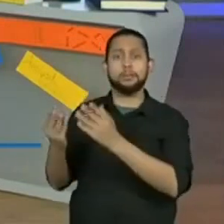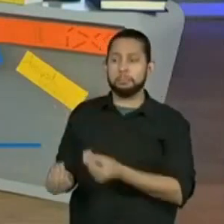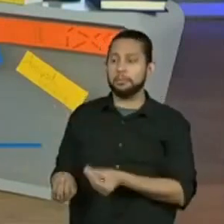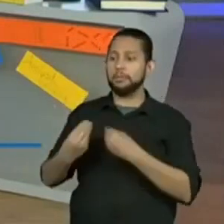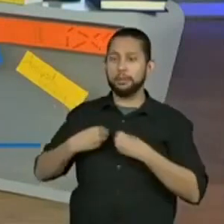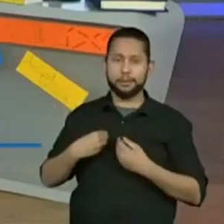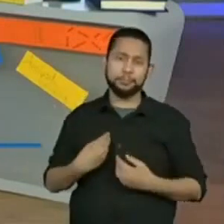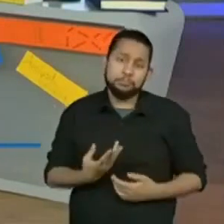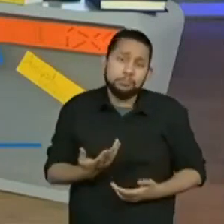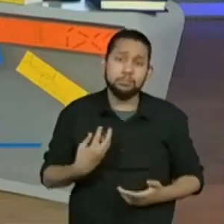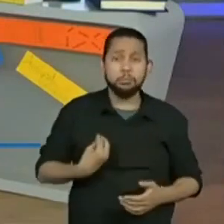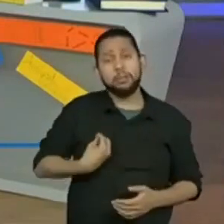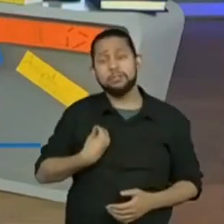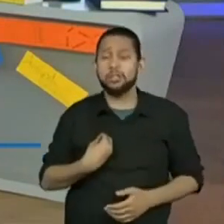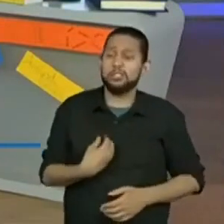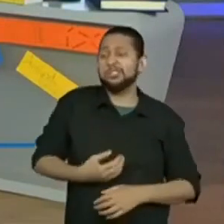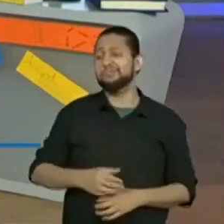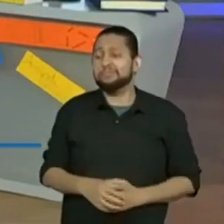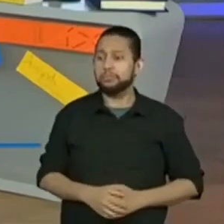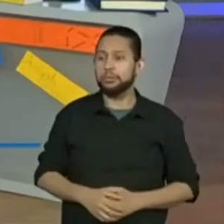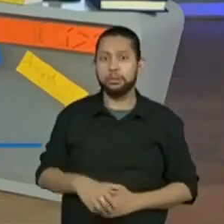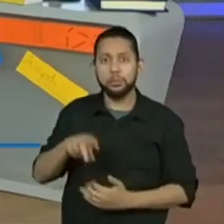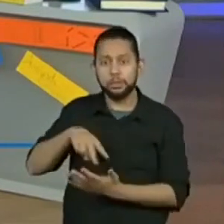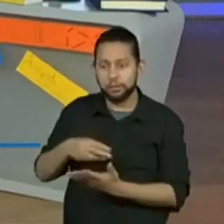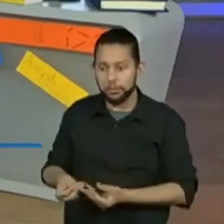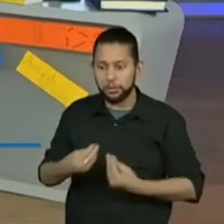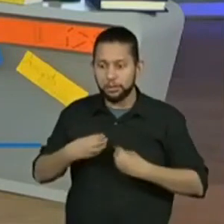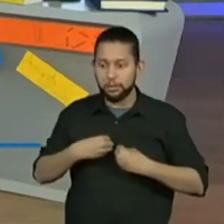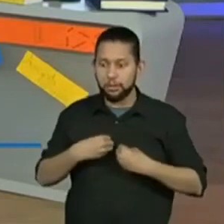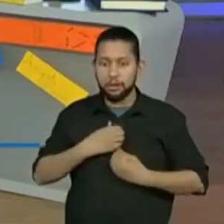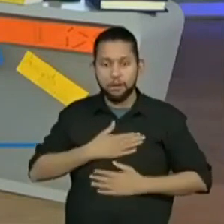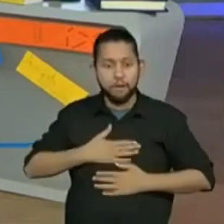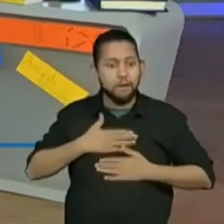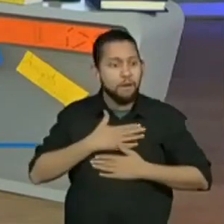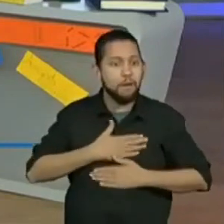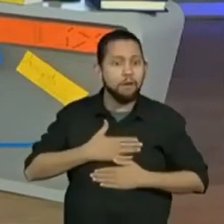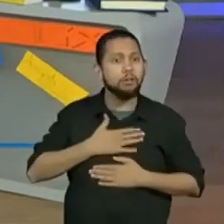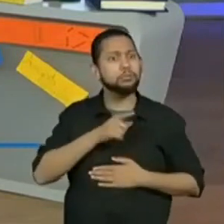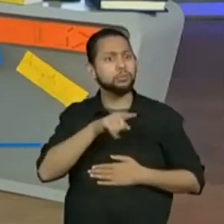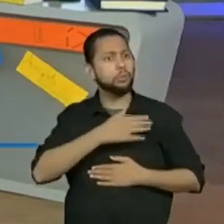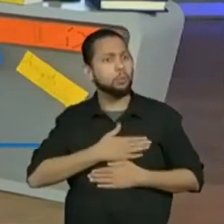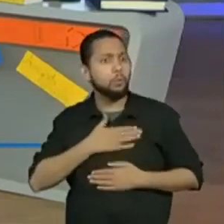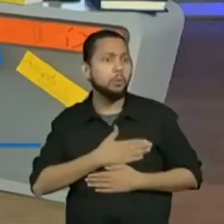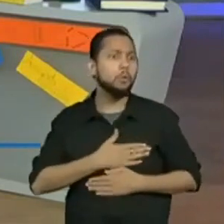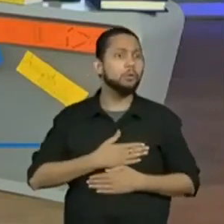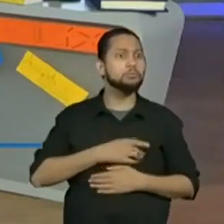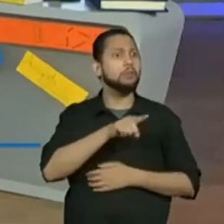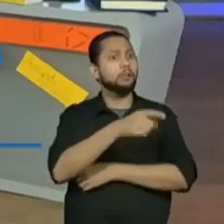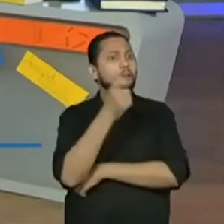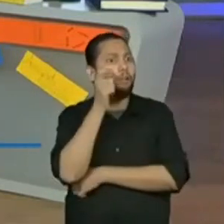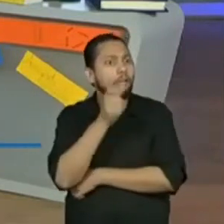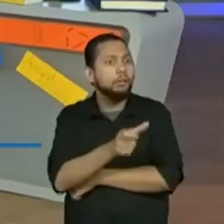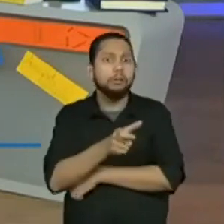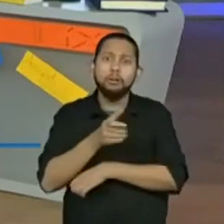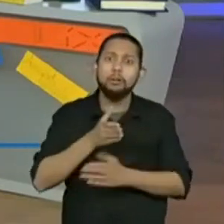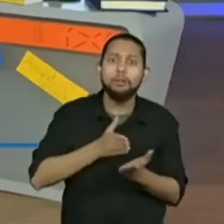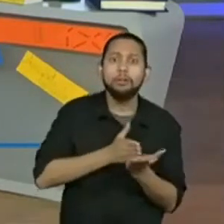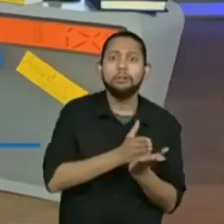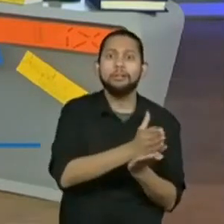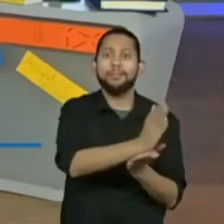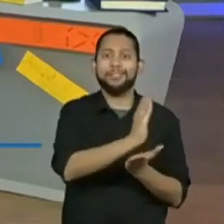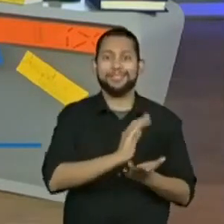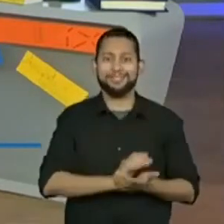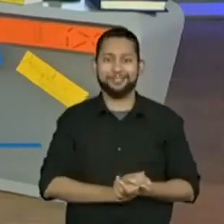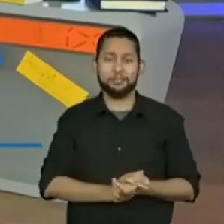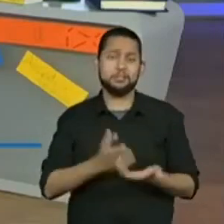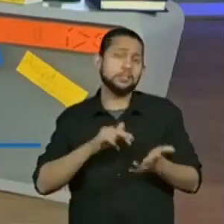interpretação de vocês. Quando eu coloco um, viver, é com qualquer, não é uma determinada, é com